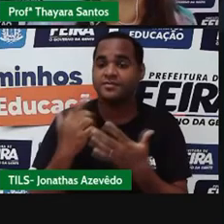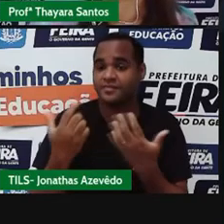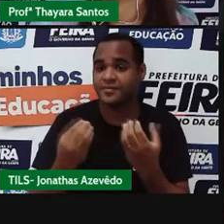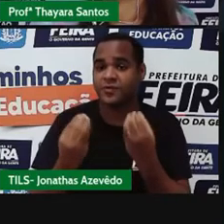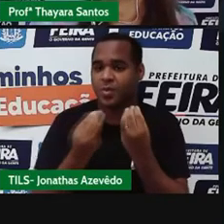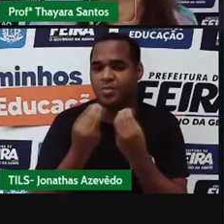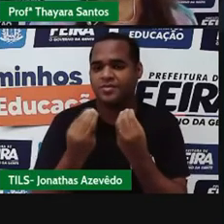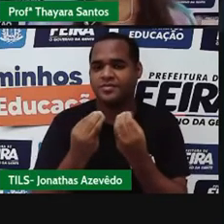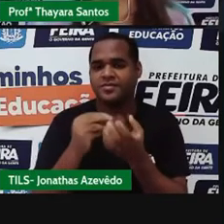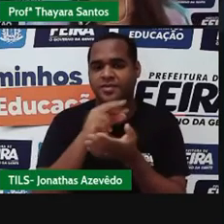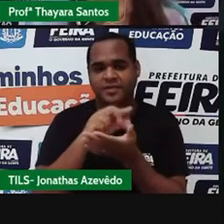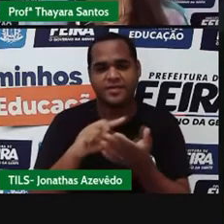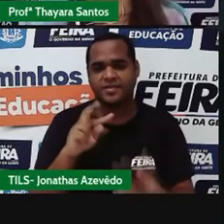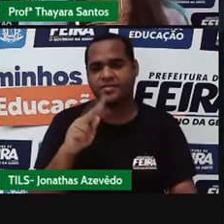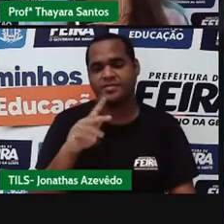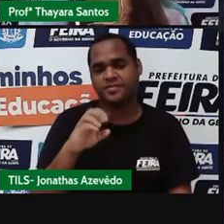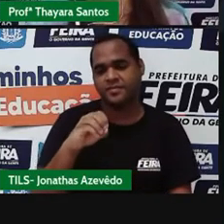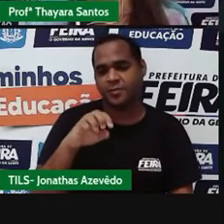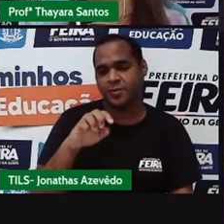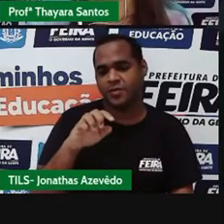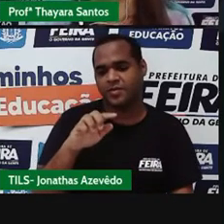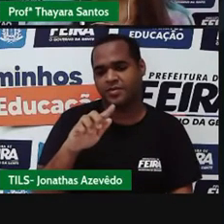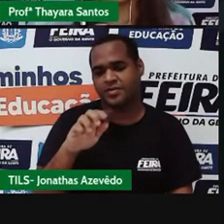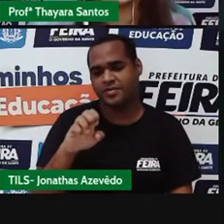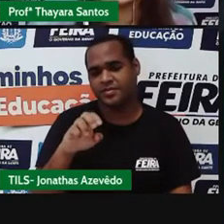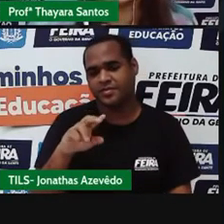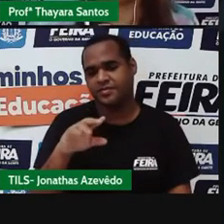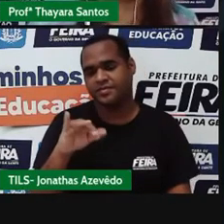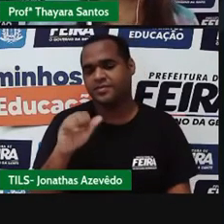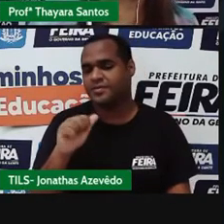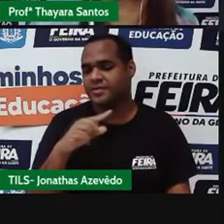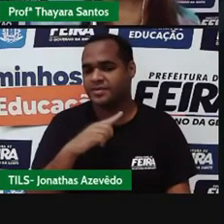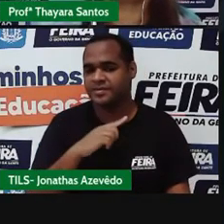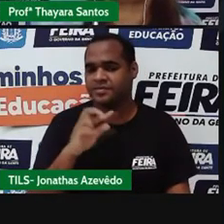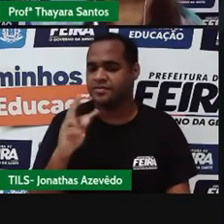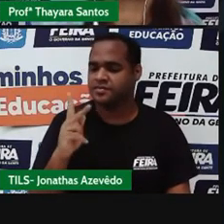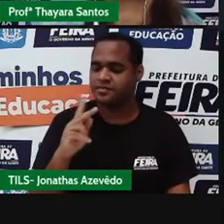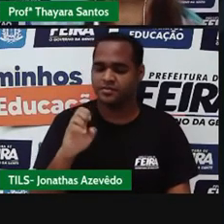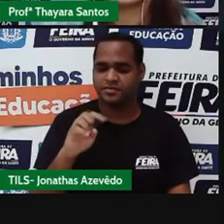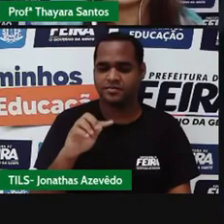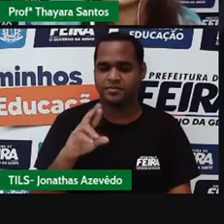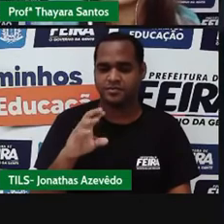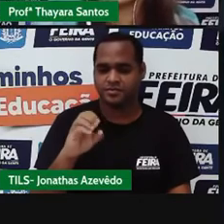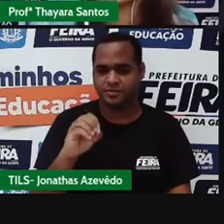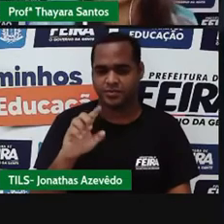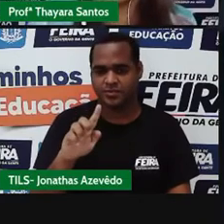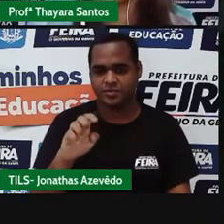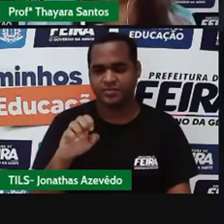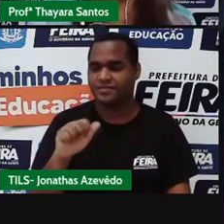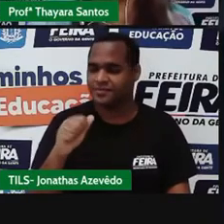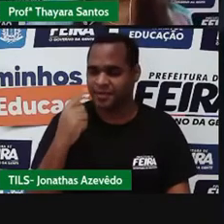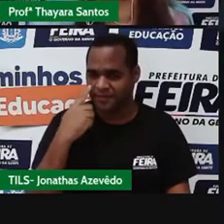misturas homogêneas, tem métodos que só funcionam para misturas heterogêneas, e vocês vão ver um pouquinho disso agora.